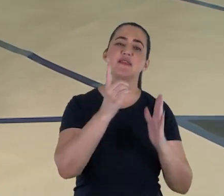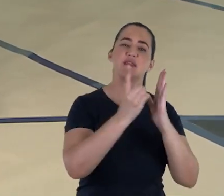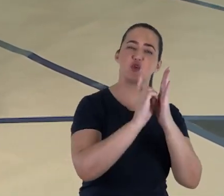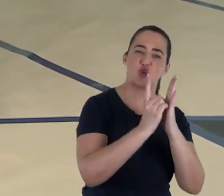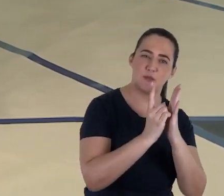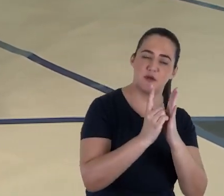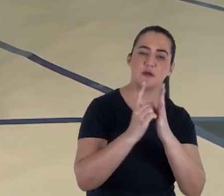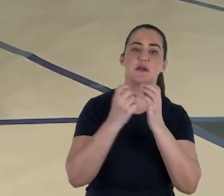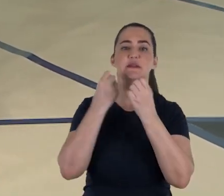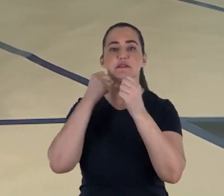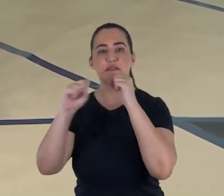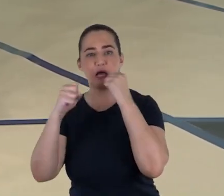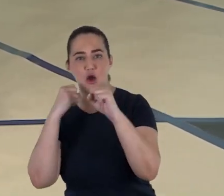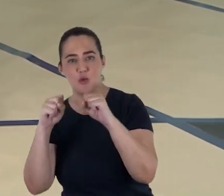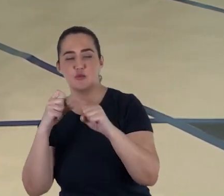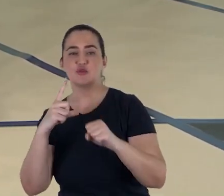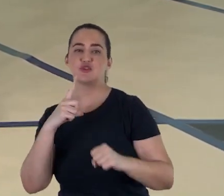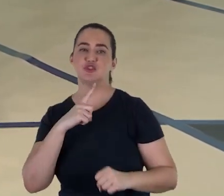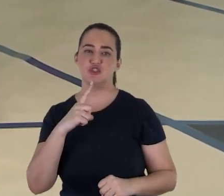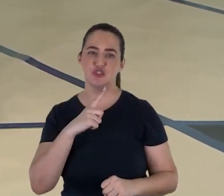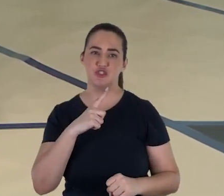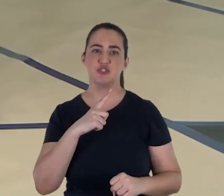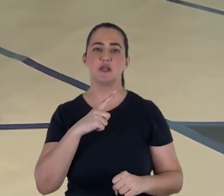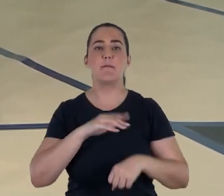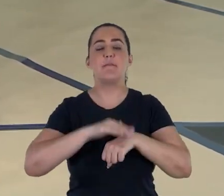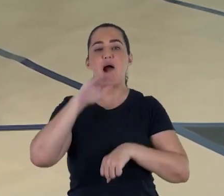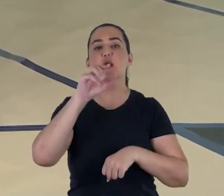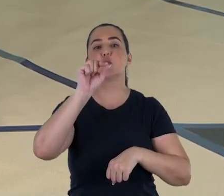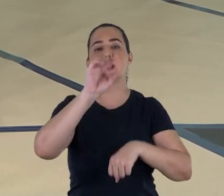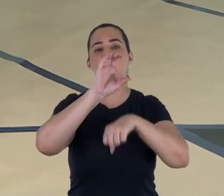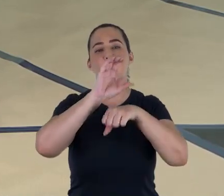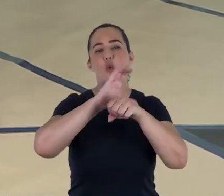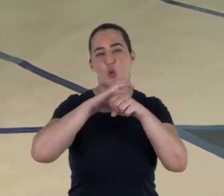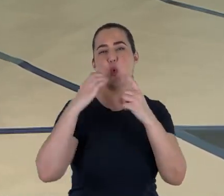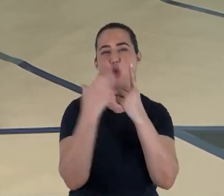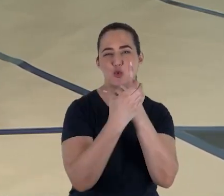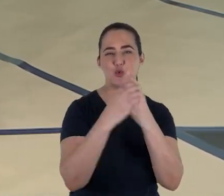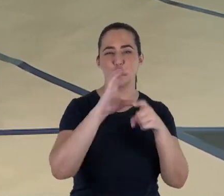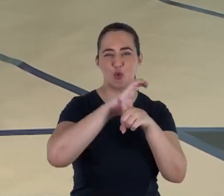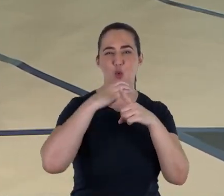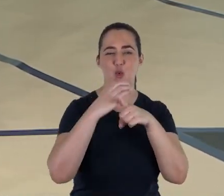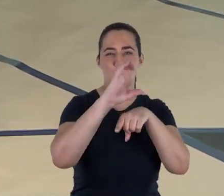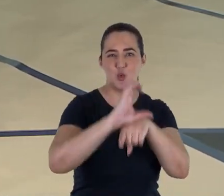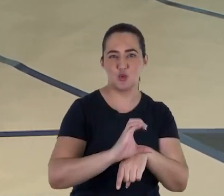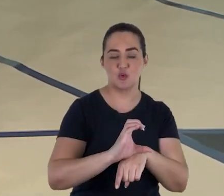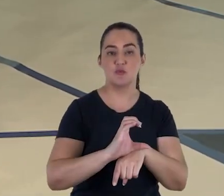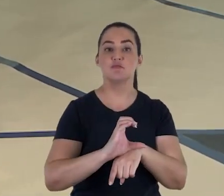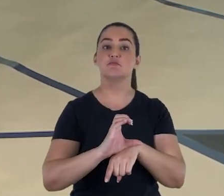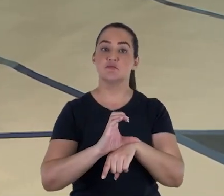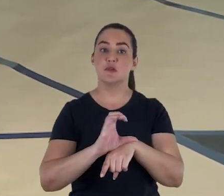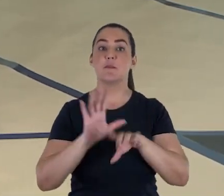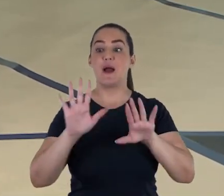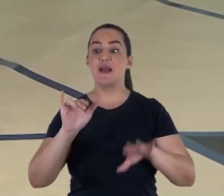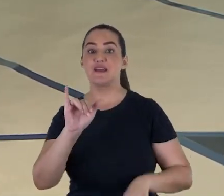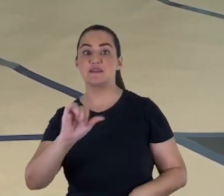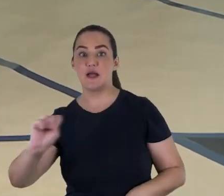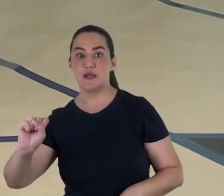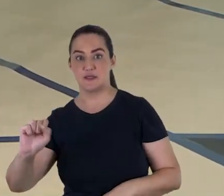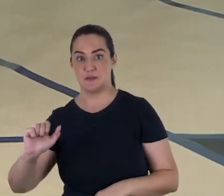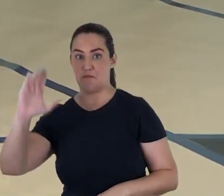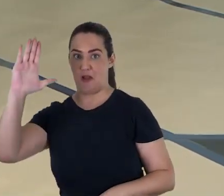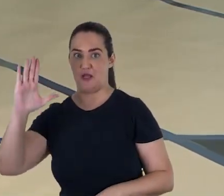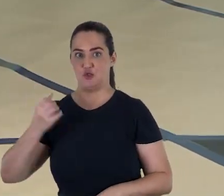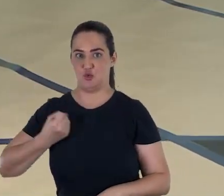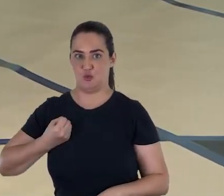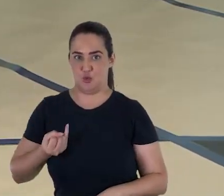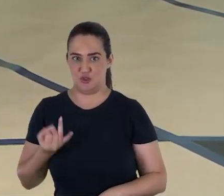livro dos Salmos, que certamente tinha um caráter litúrgico, litúrgico, Daniel só perde para Isaías no número de cópias, o